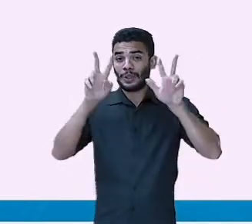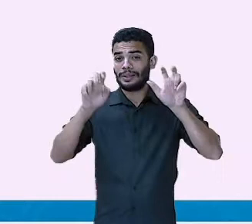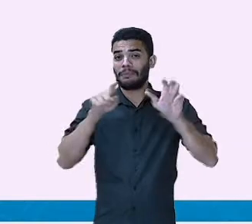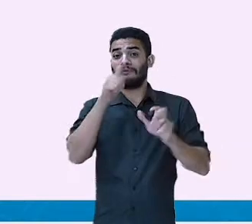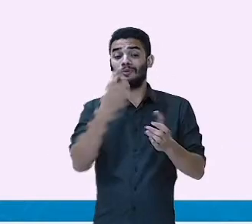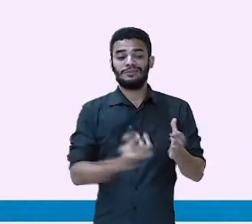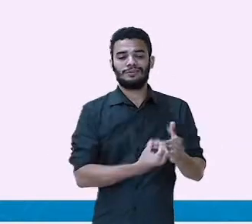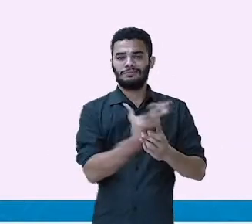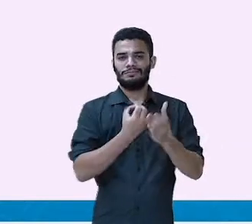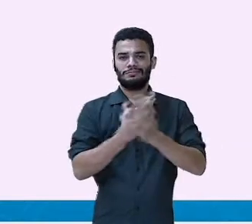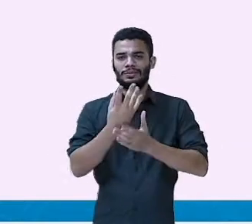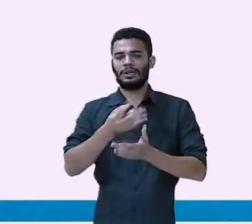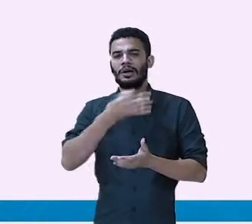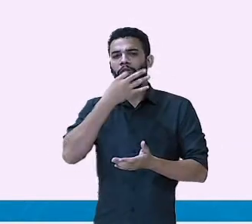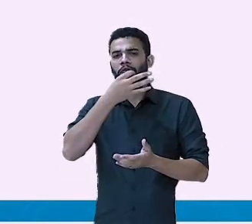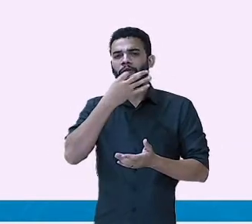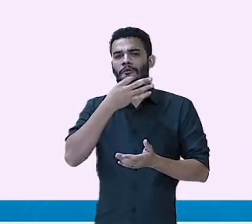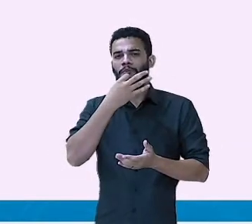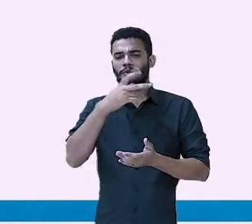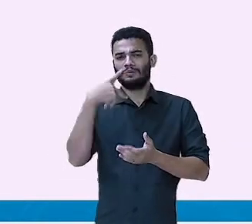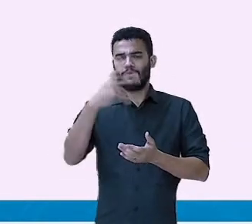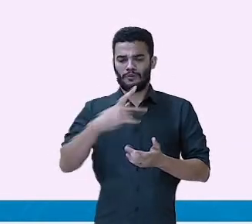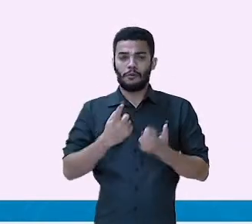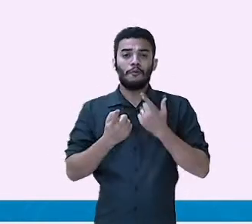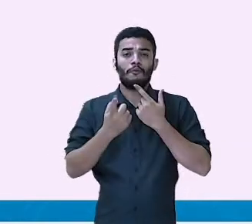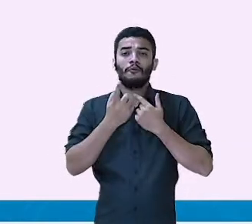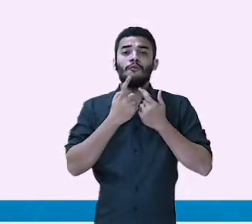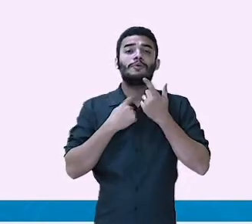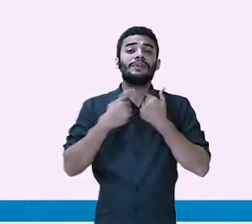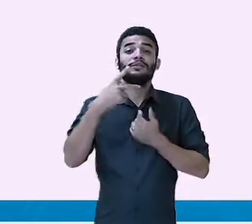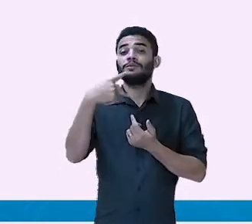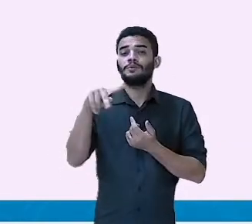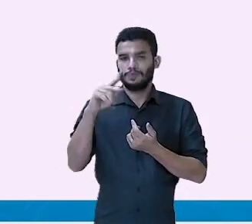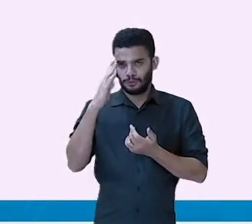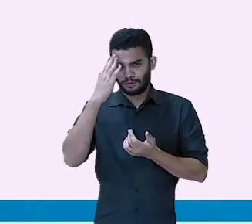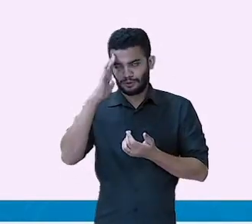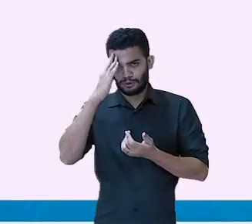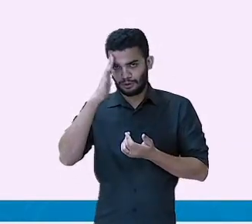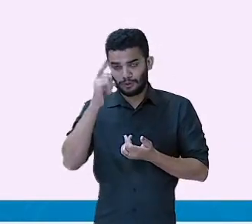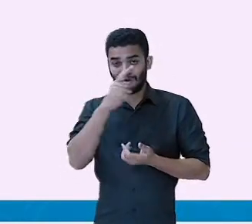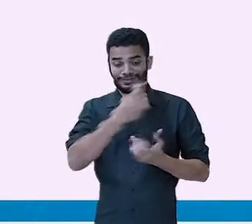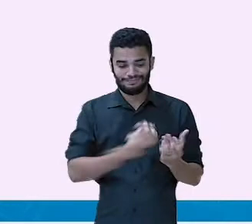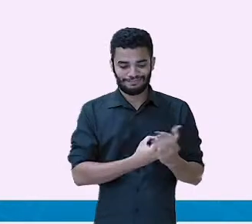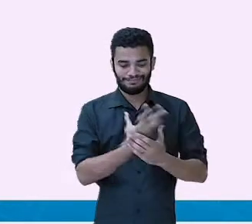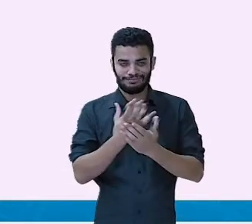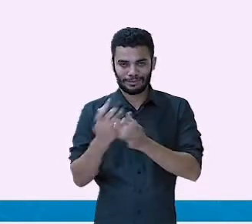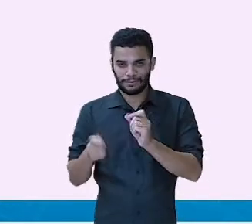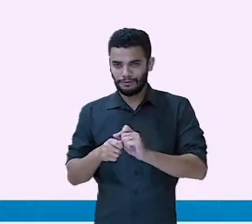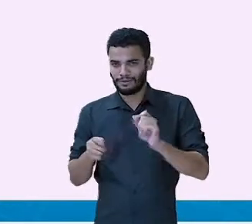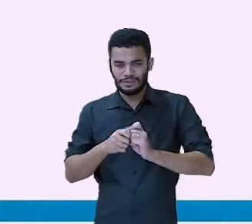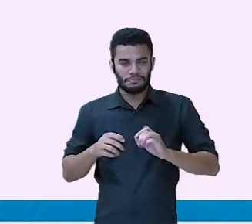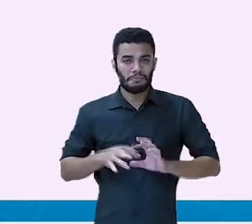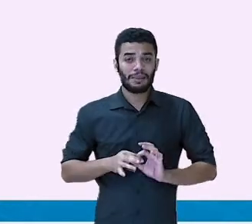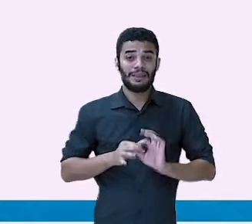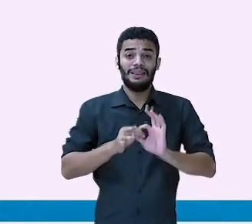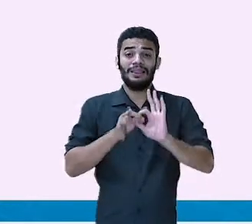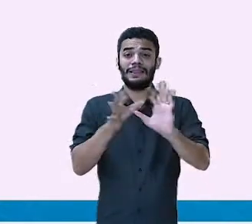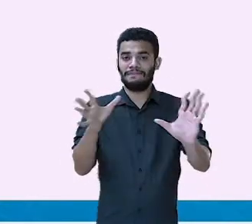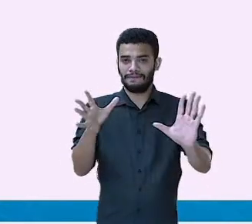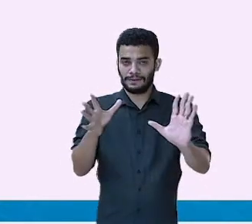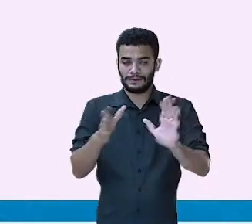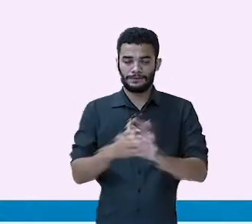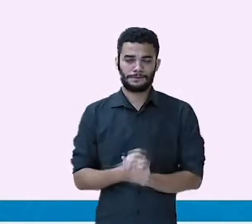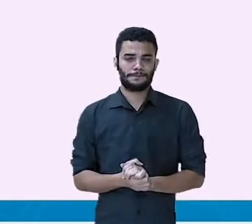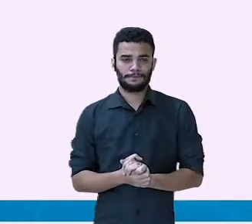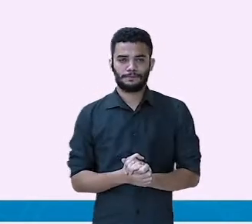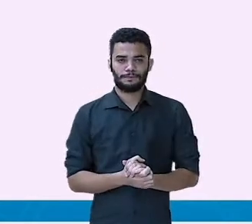Para você criar o seu jogo, fazer o caminho do jeito que você quiser também. Então, aí o jogo de